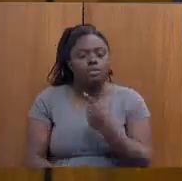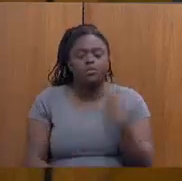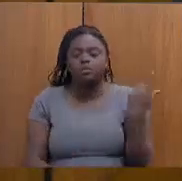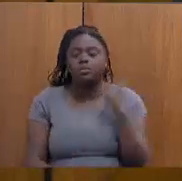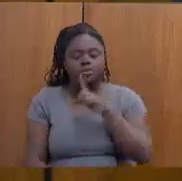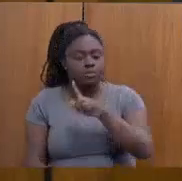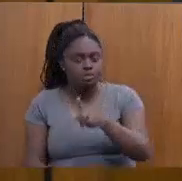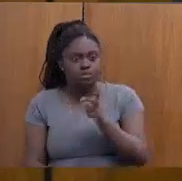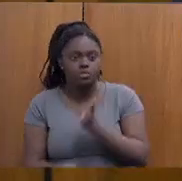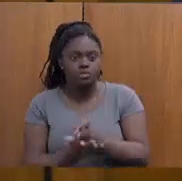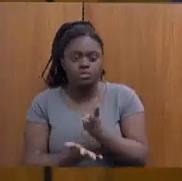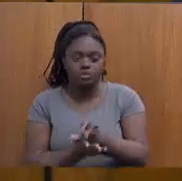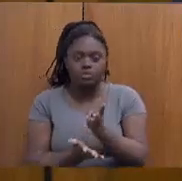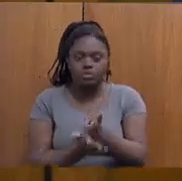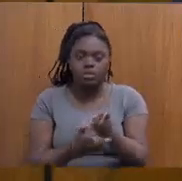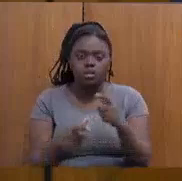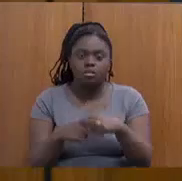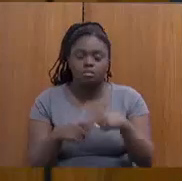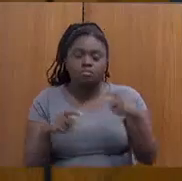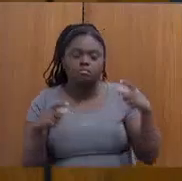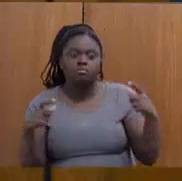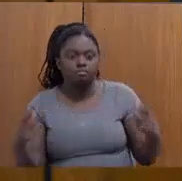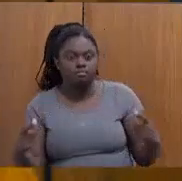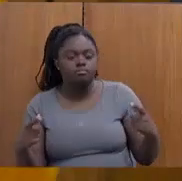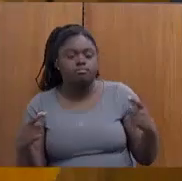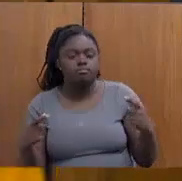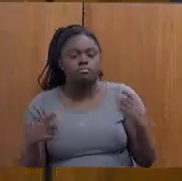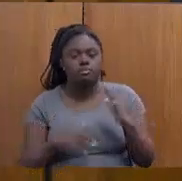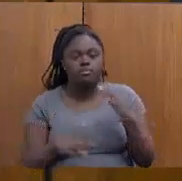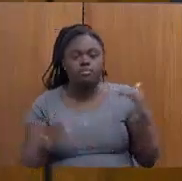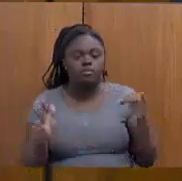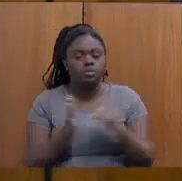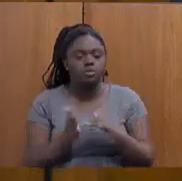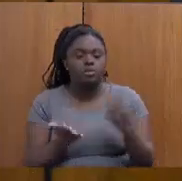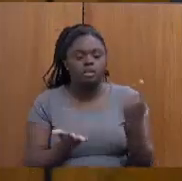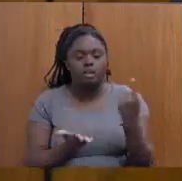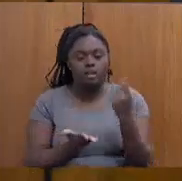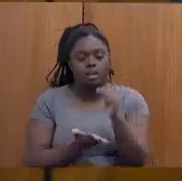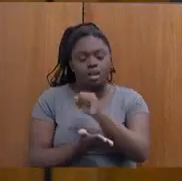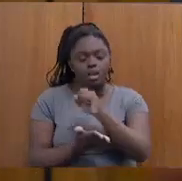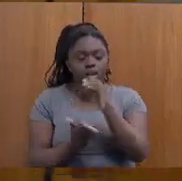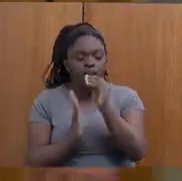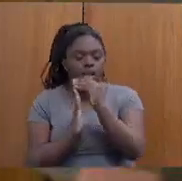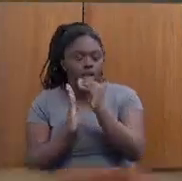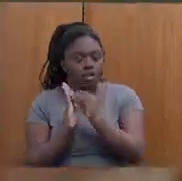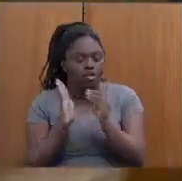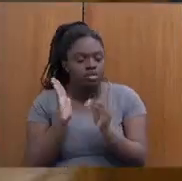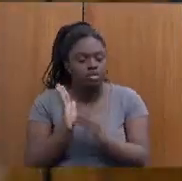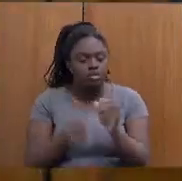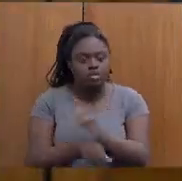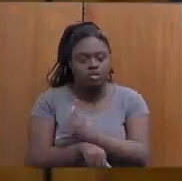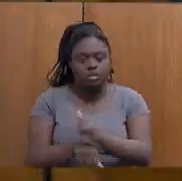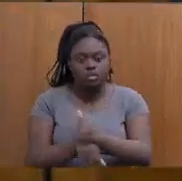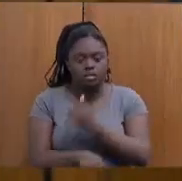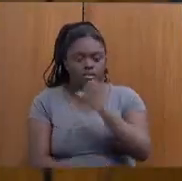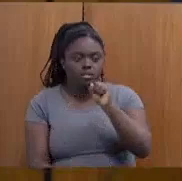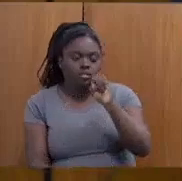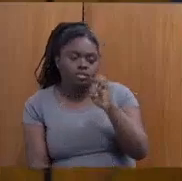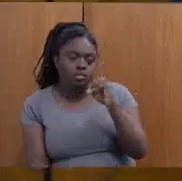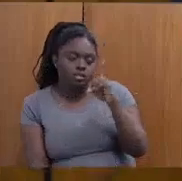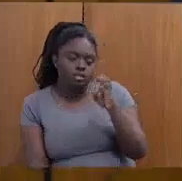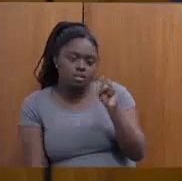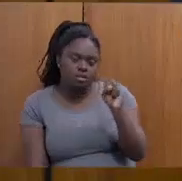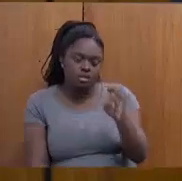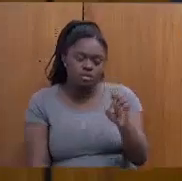manter grande parte e toda a agenda estratégica ali na CEDESE. Mas eu